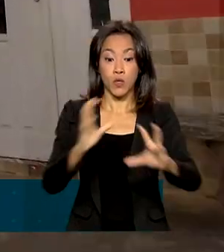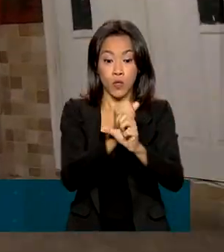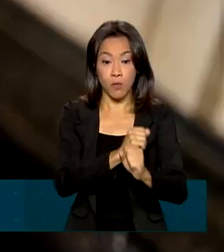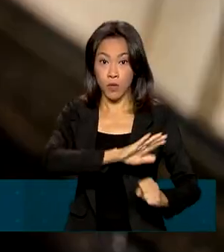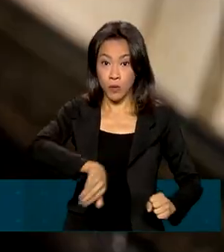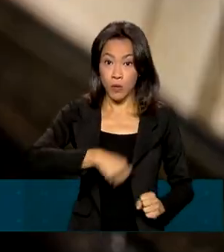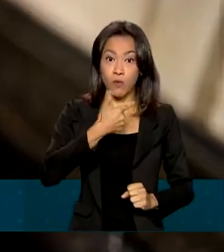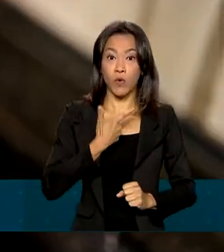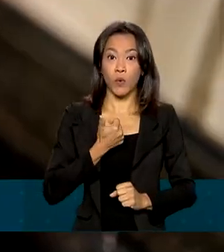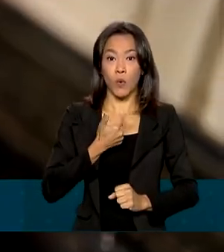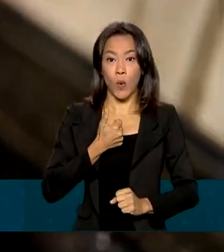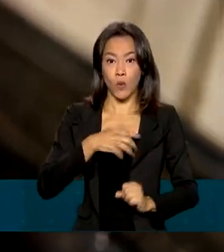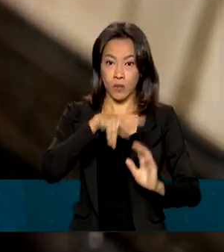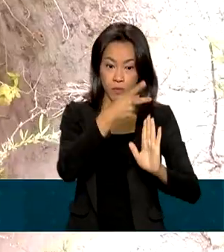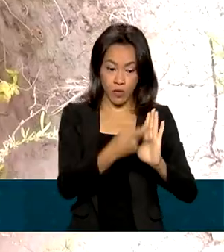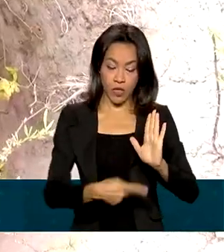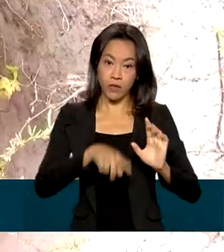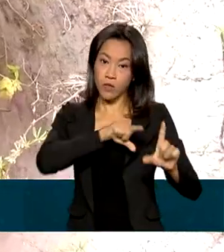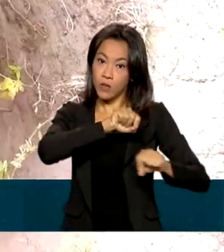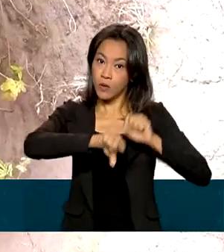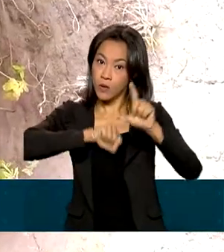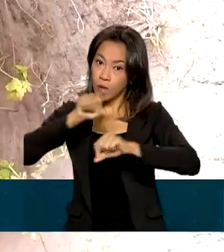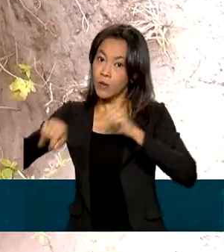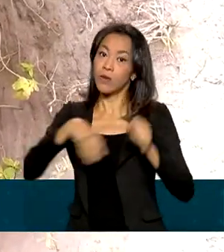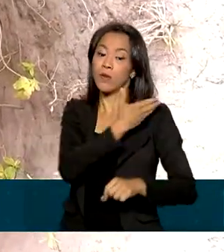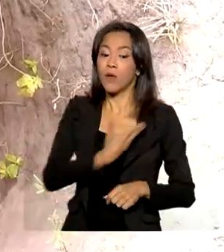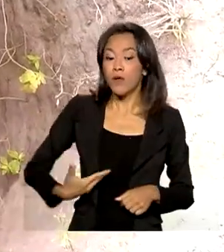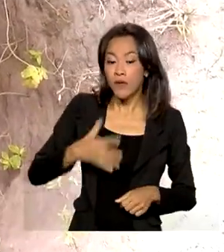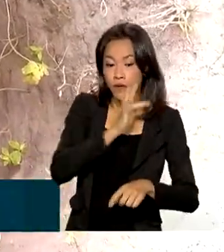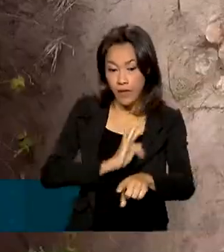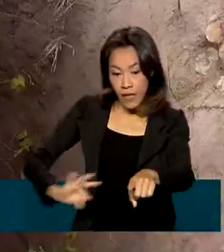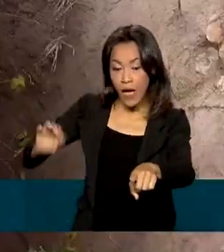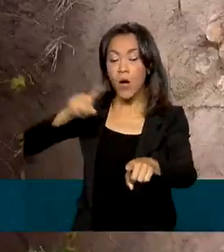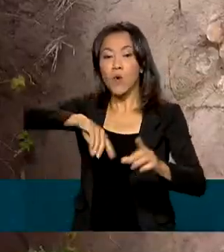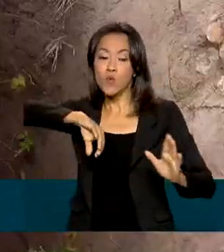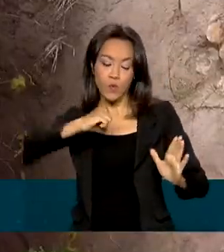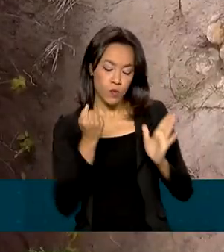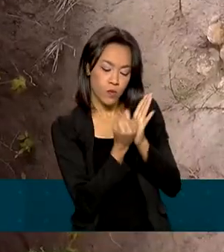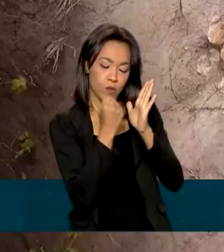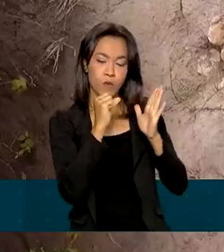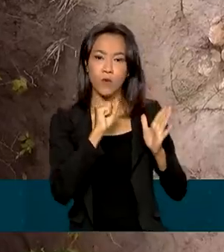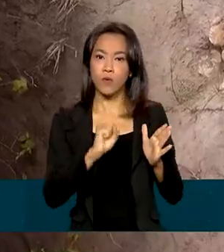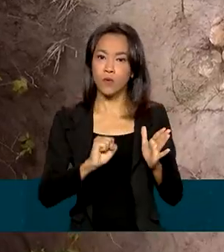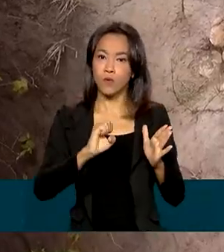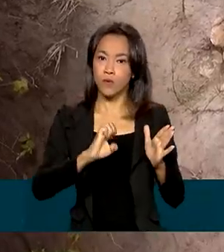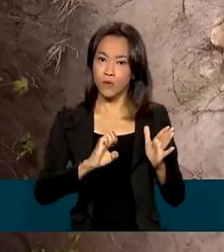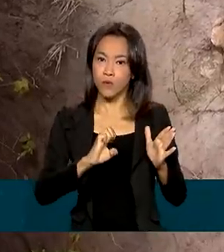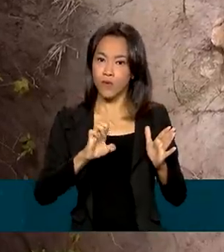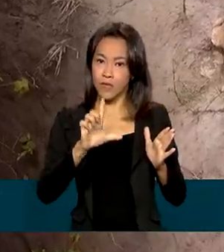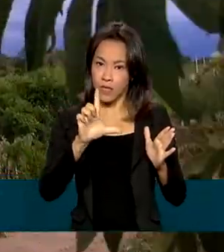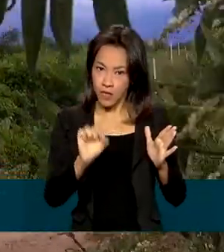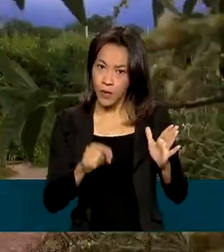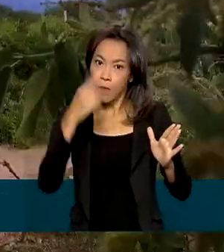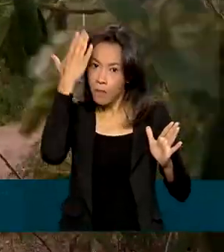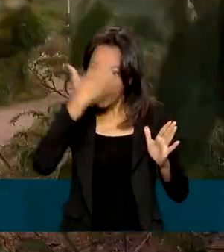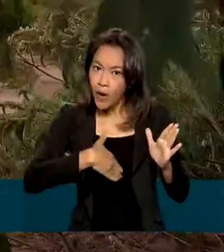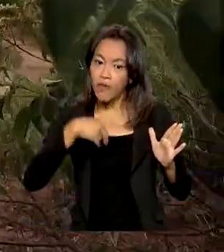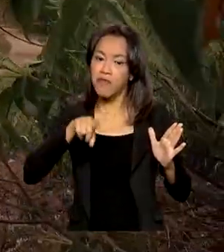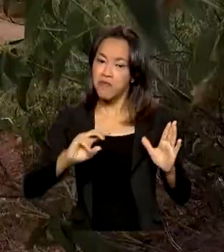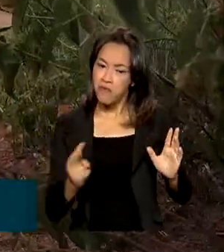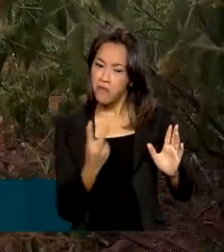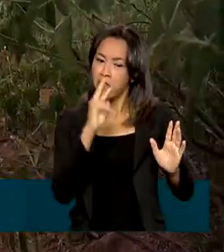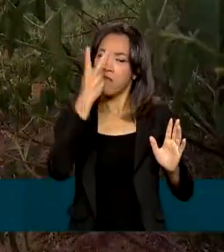selecionados pelo governo federal. O selo Aliança pelas Águas Brasileiras é uma prova de reconhecimento das